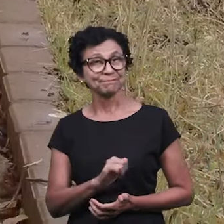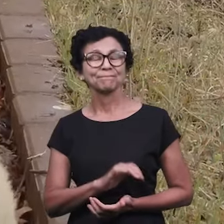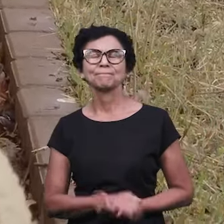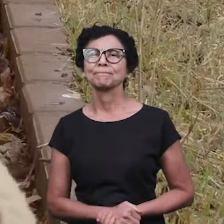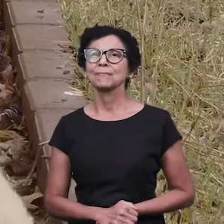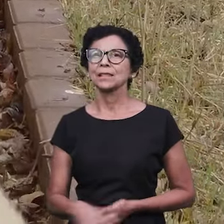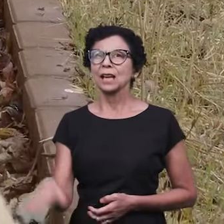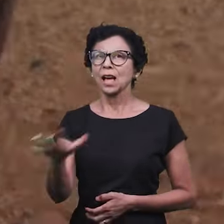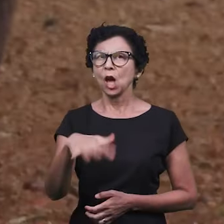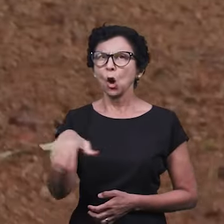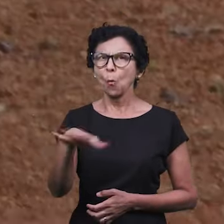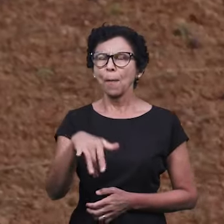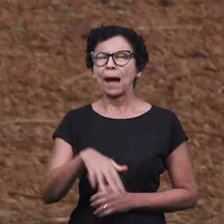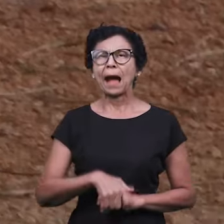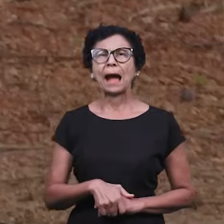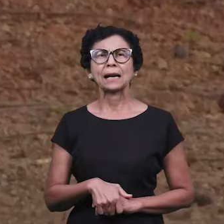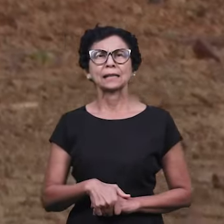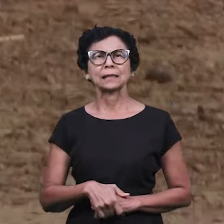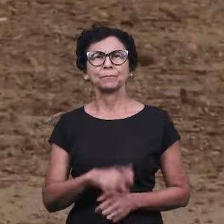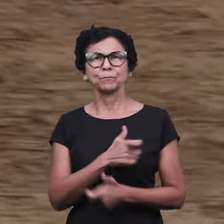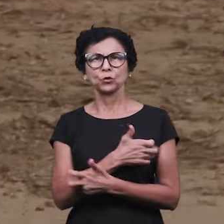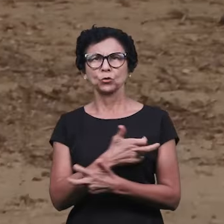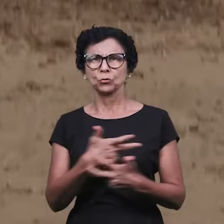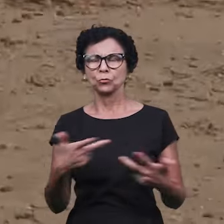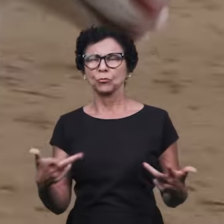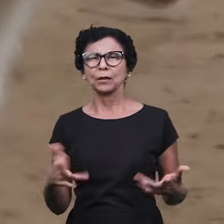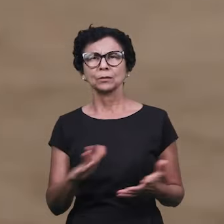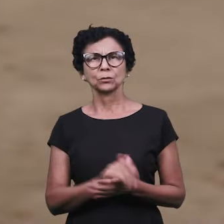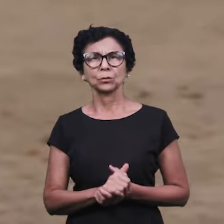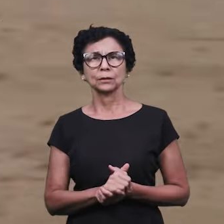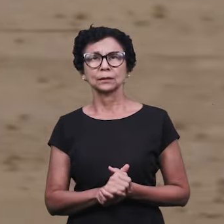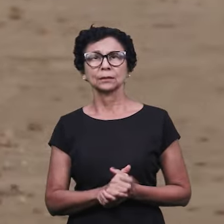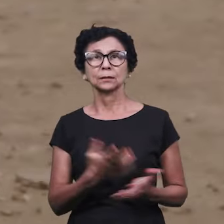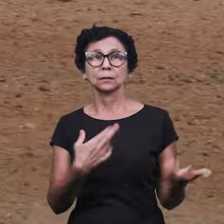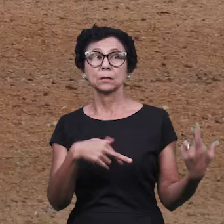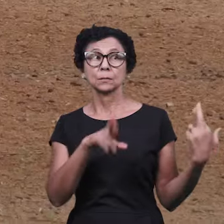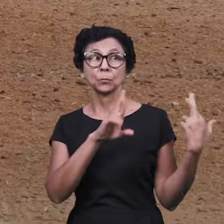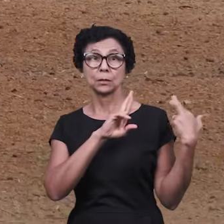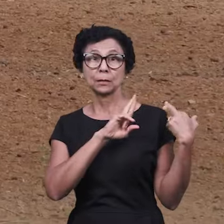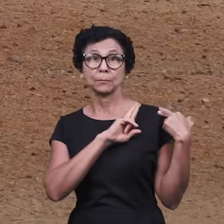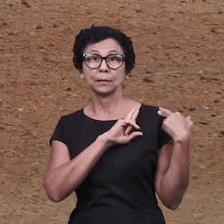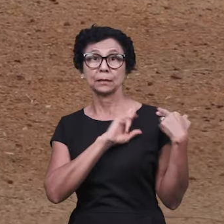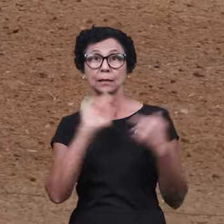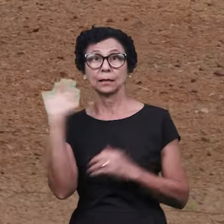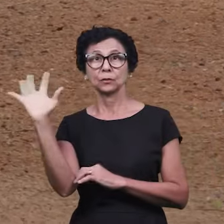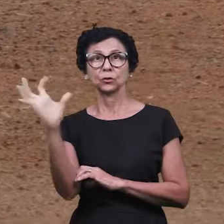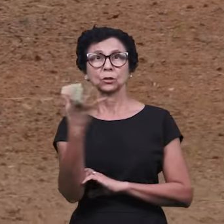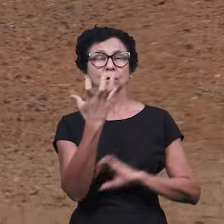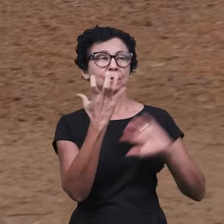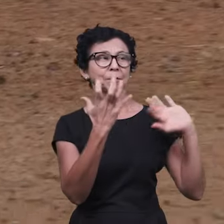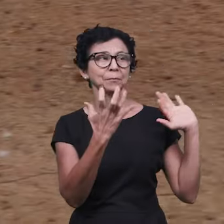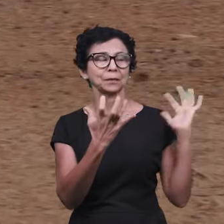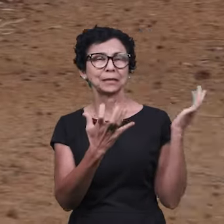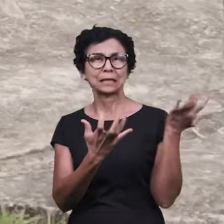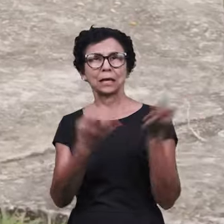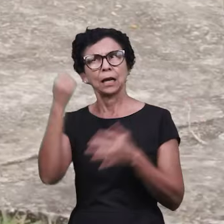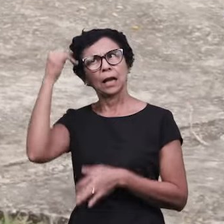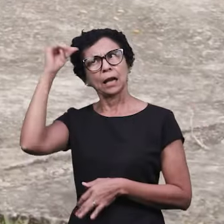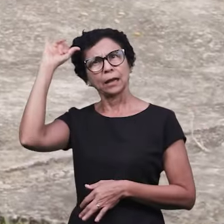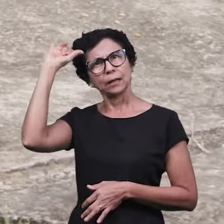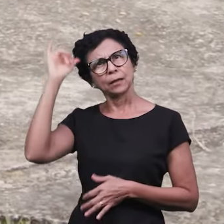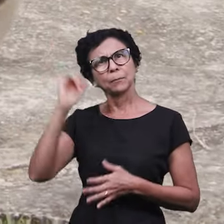Ele se torna um símbolo de responsabilidade ambiental e inovação ao unir produção